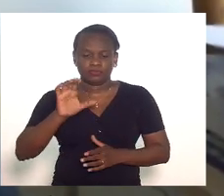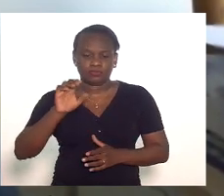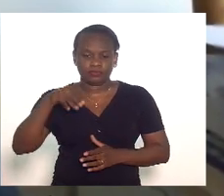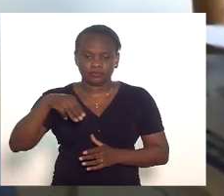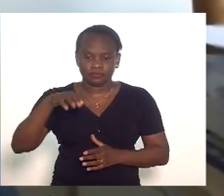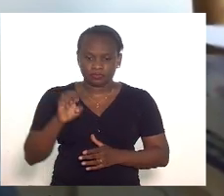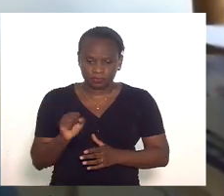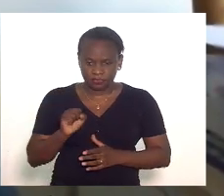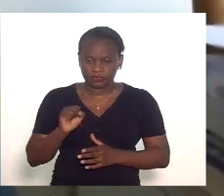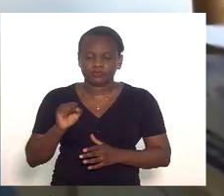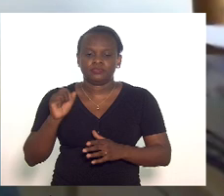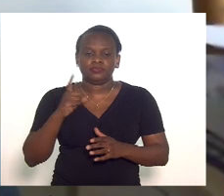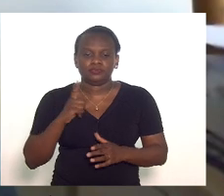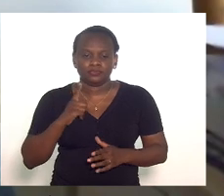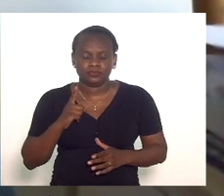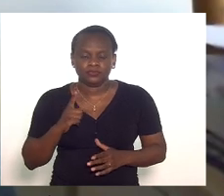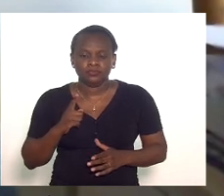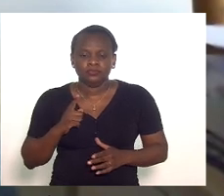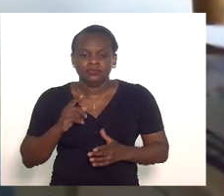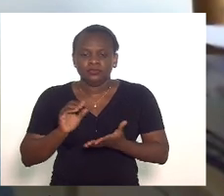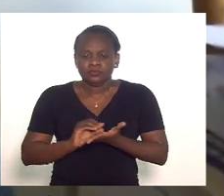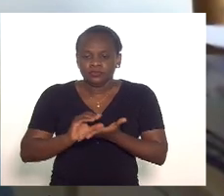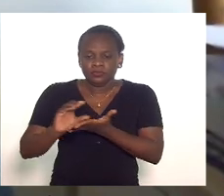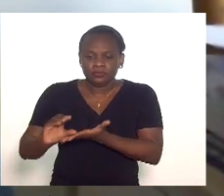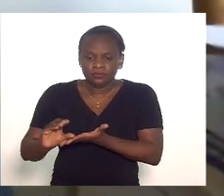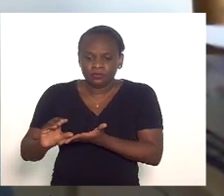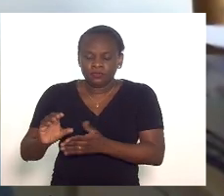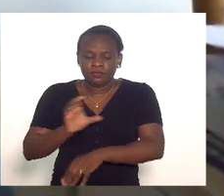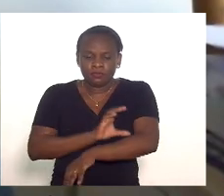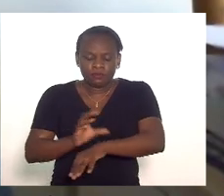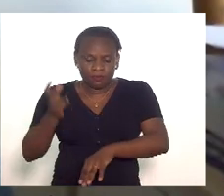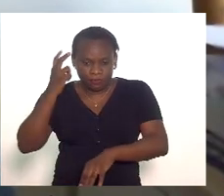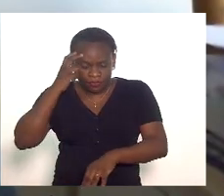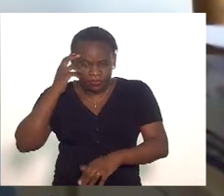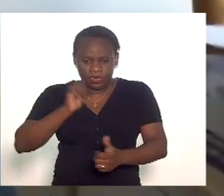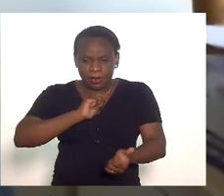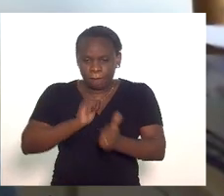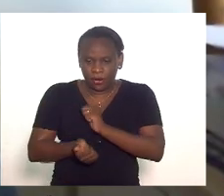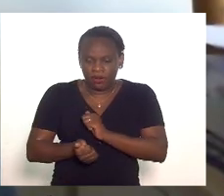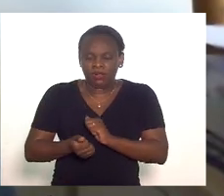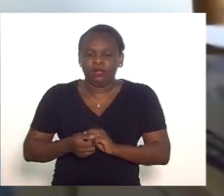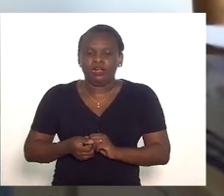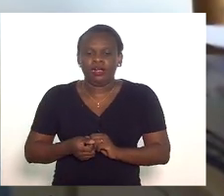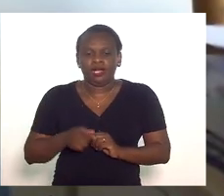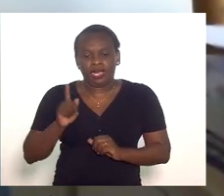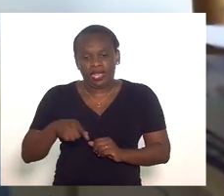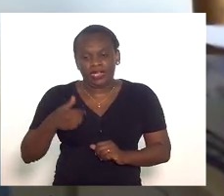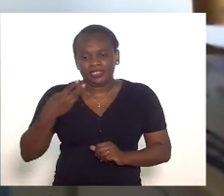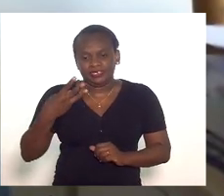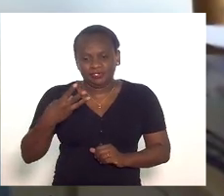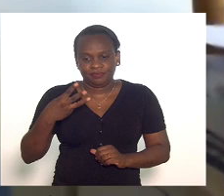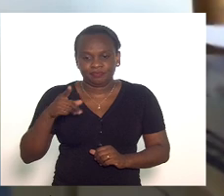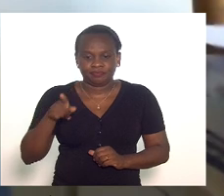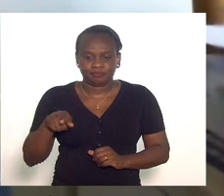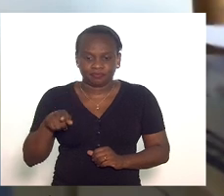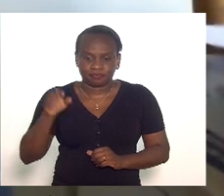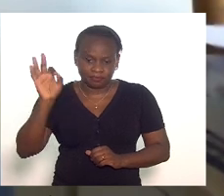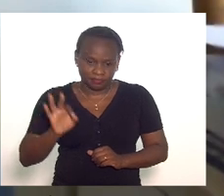que se desloca para cultura e esporte é de três pontos